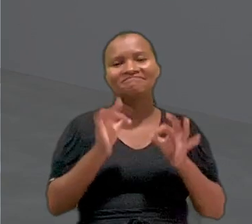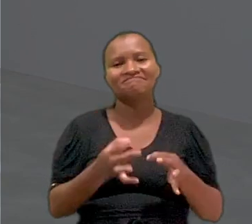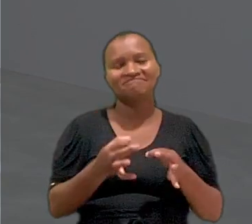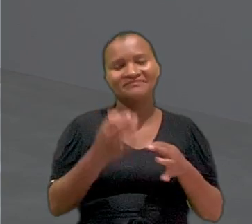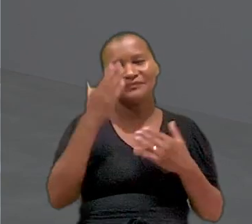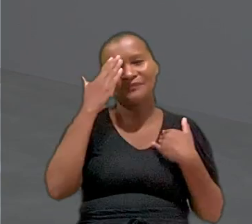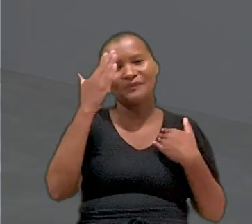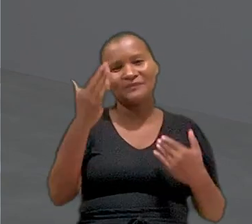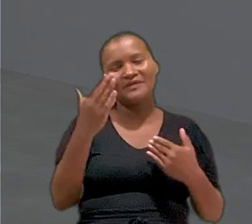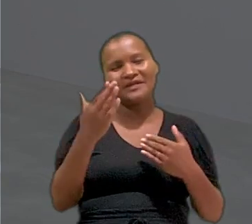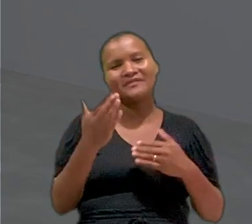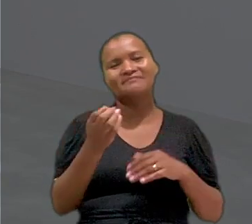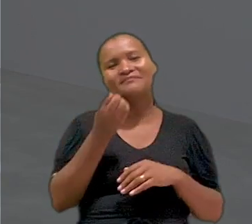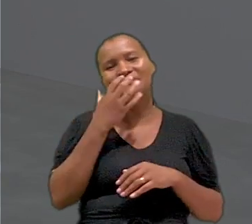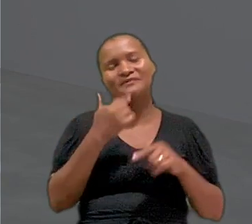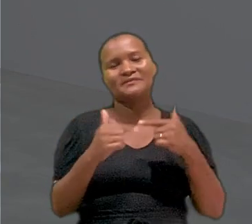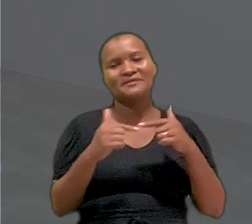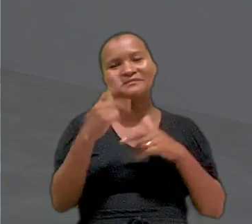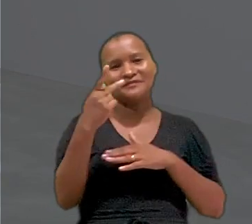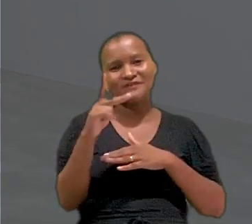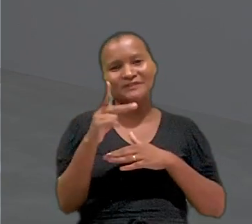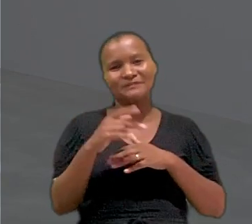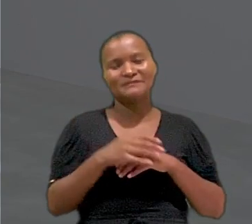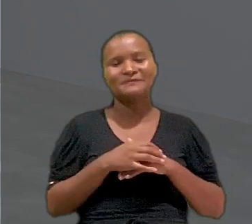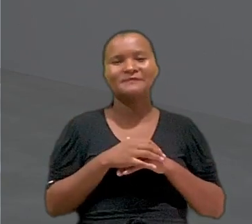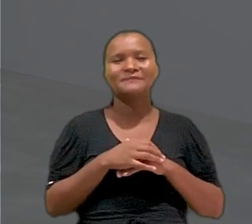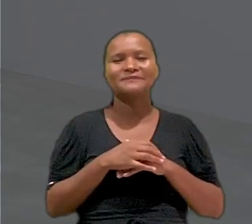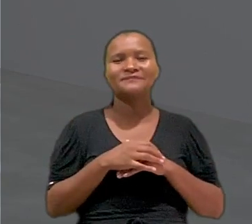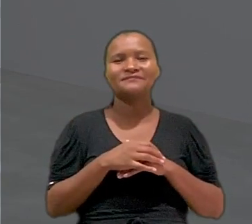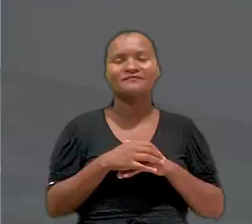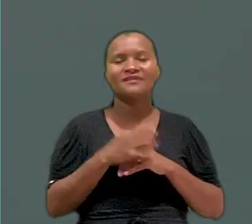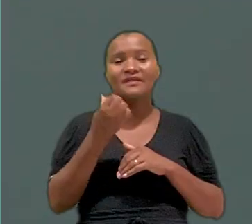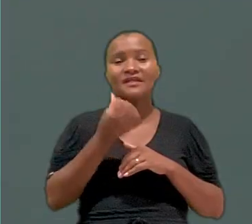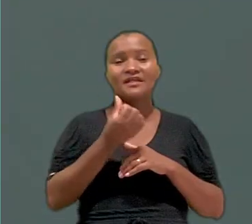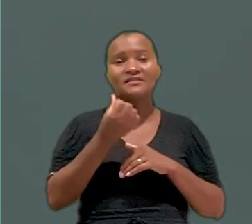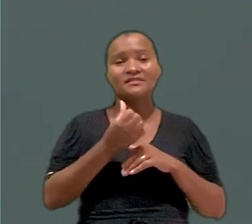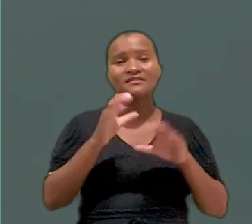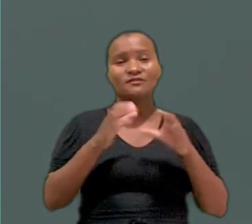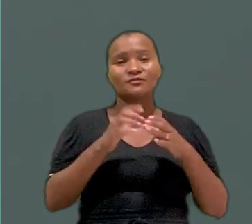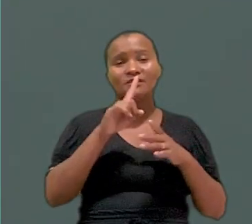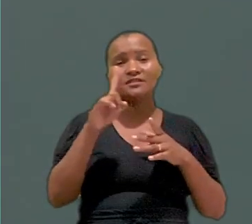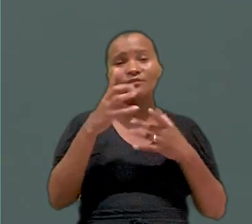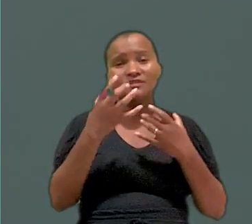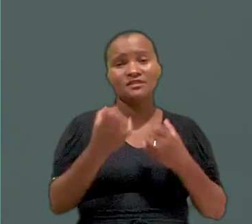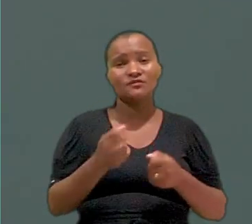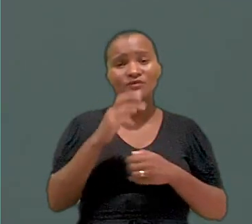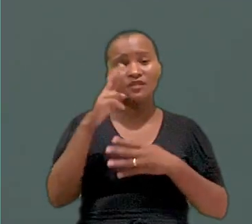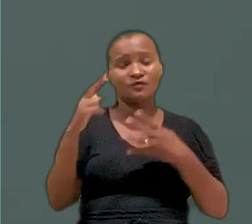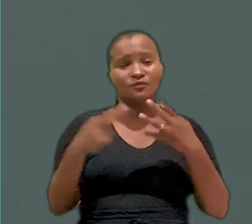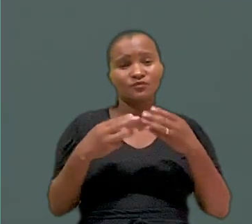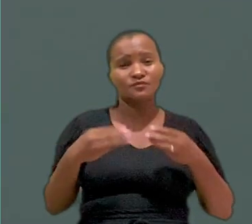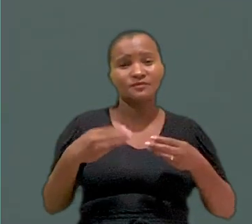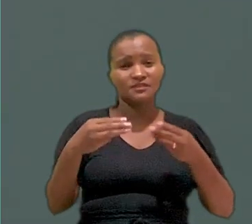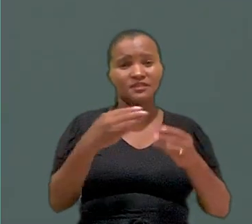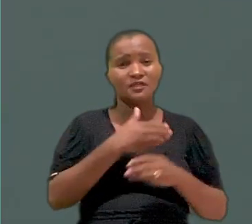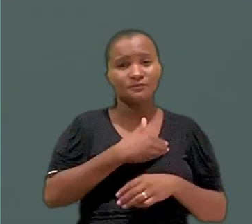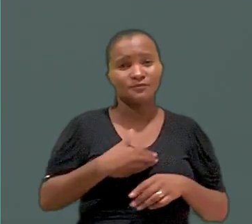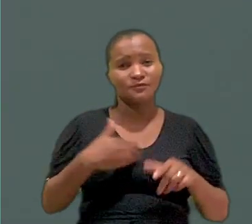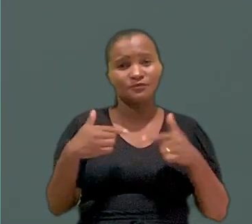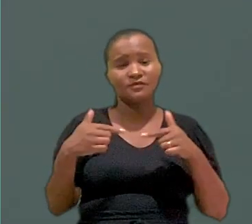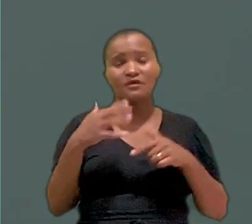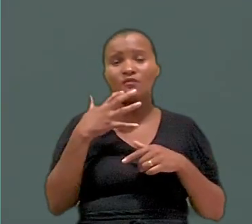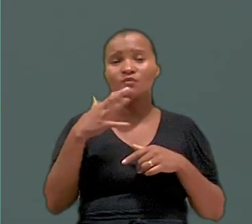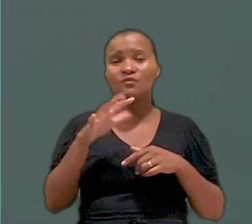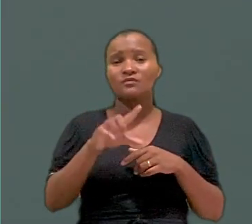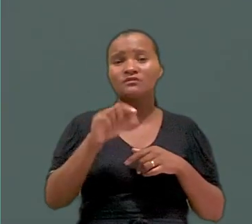estúdio. Tá certo, Samanta. Muito obrigada e bom trabalho para você. A sexta turma rejeitou o recurso do Ministério